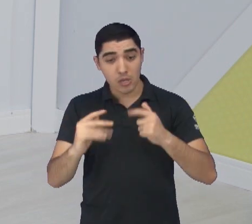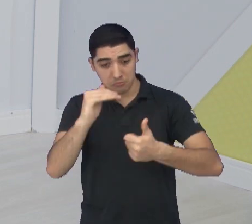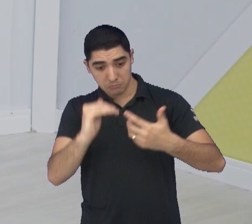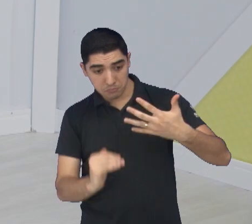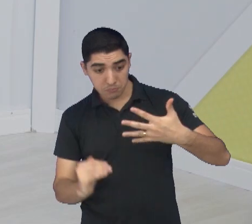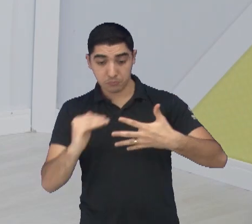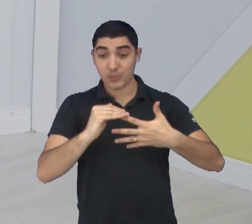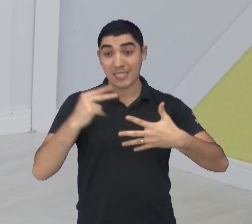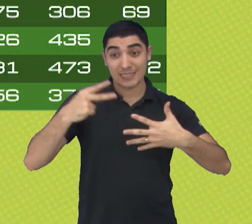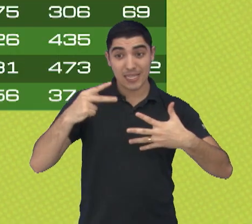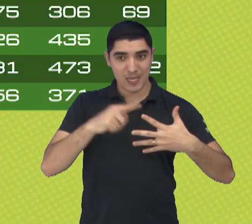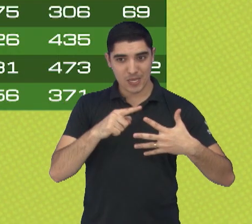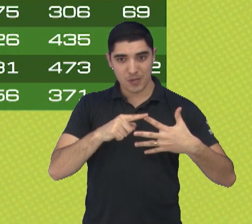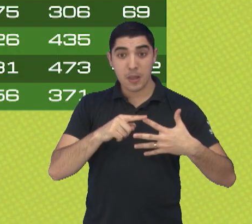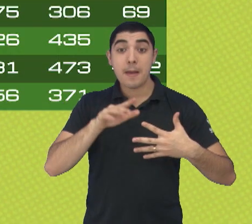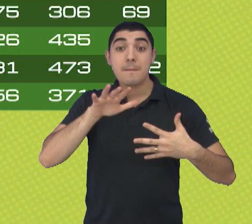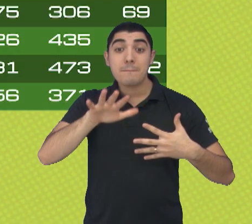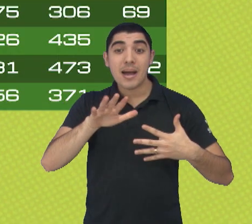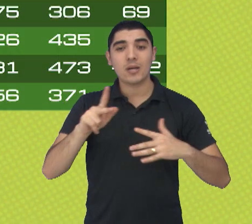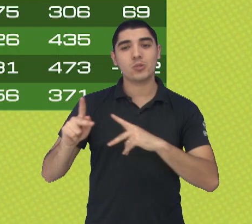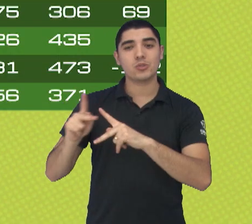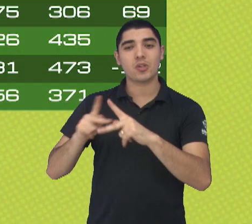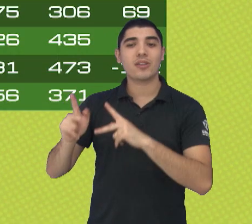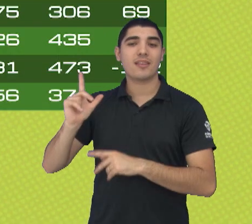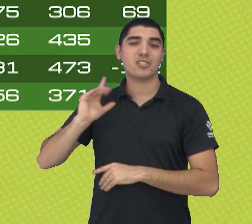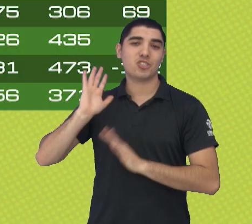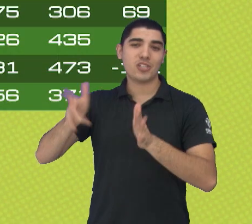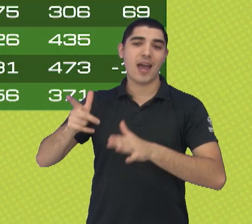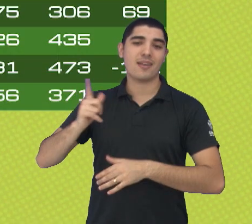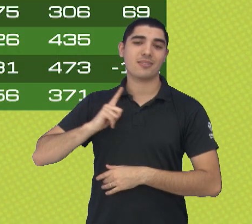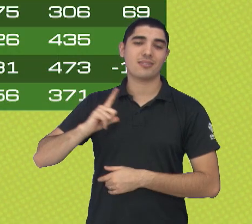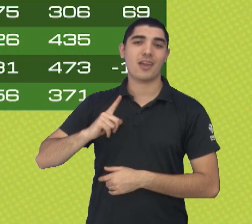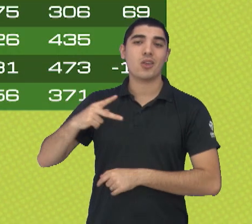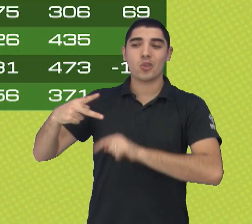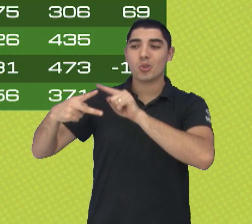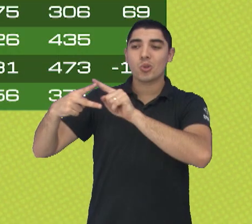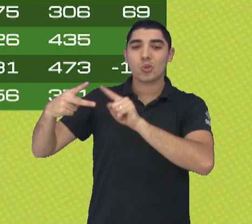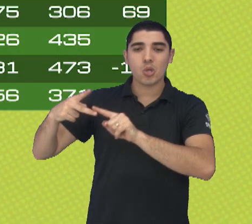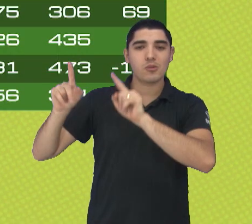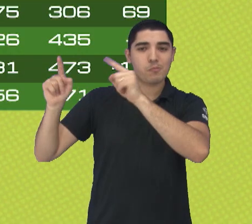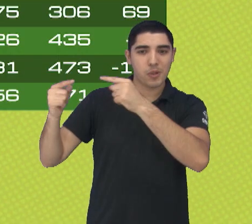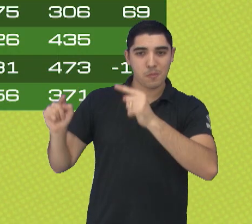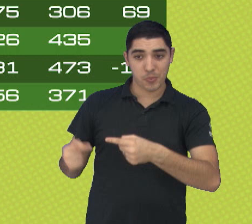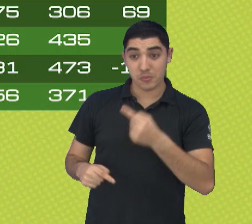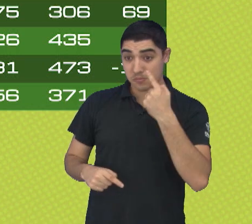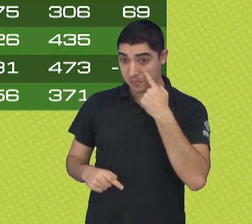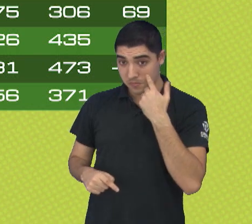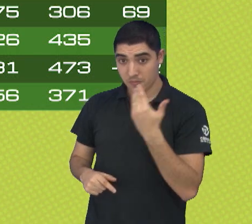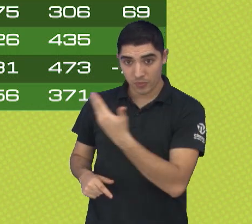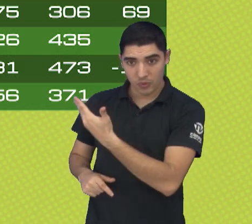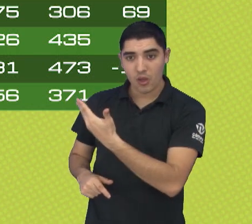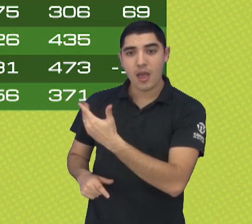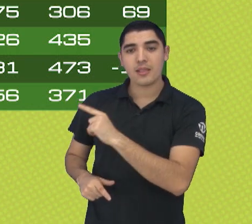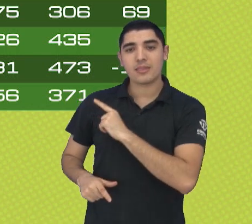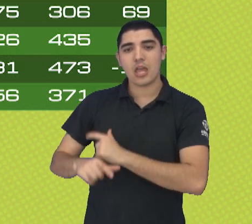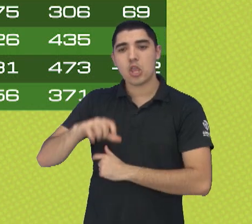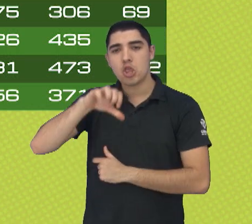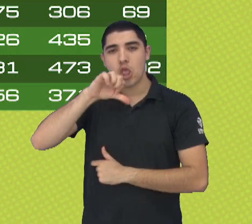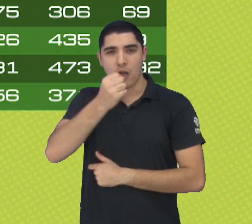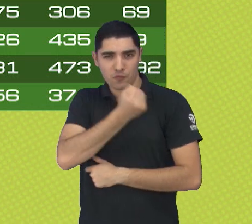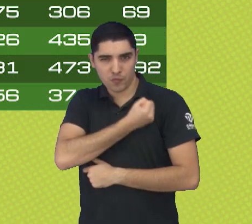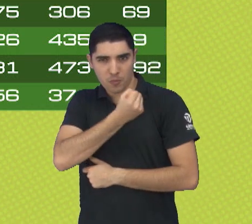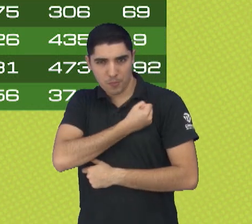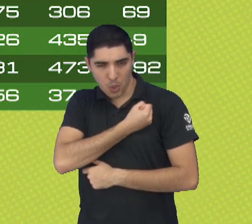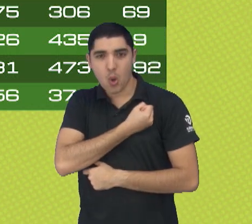-liderança. Mas o São José tem dois jogos a mais que a maioria dos times, todos esses times aqui, ó, que estão com nove pontos e cinco jogos,